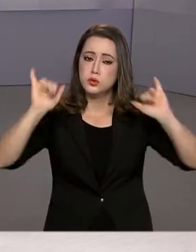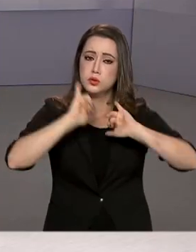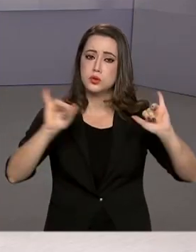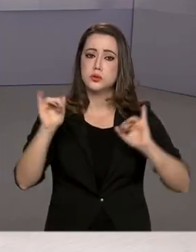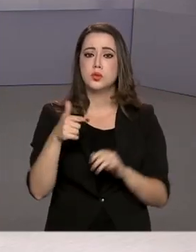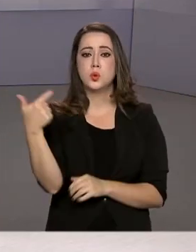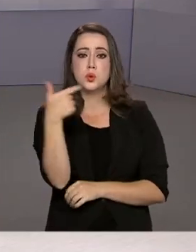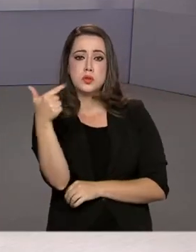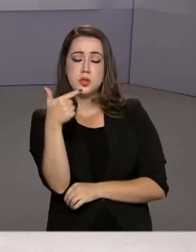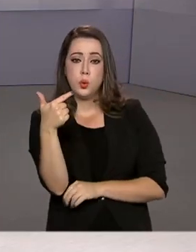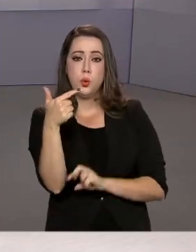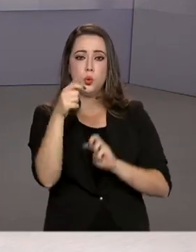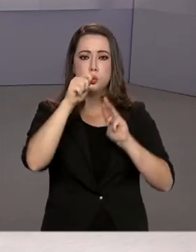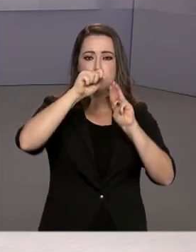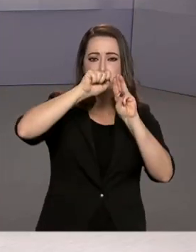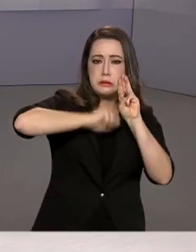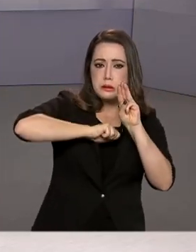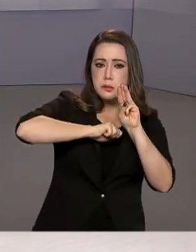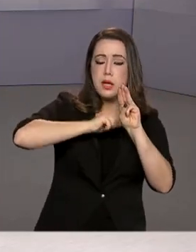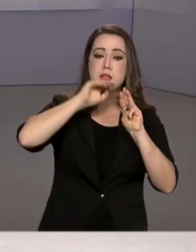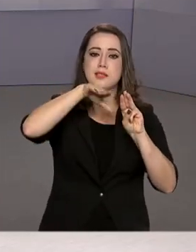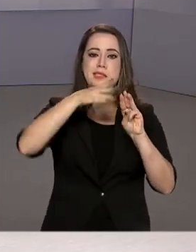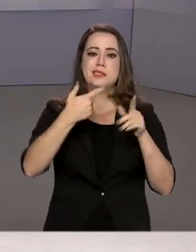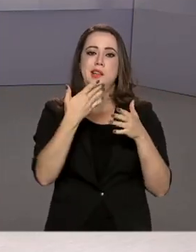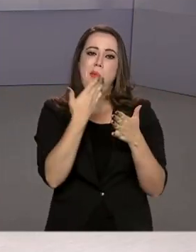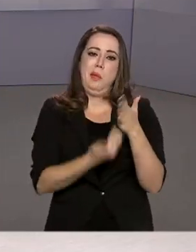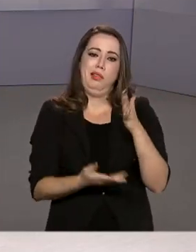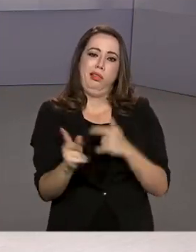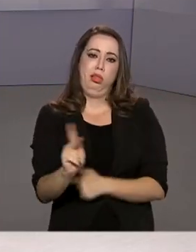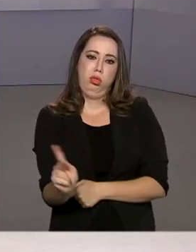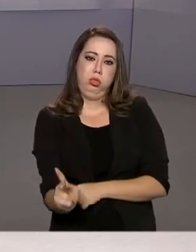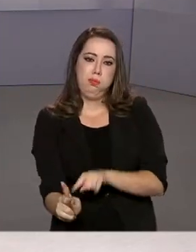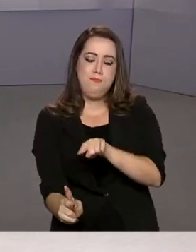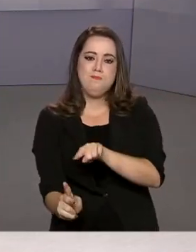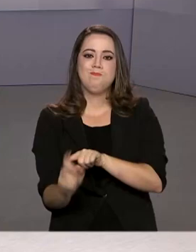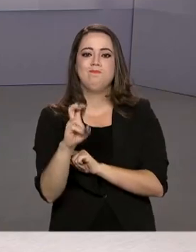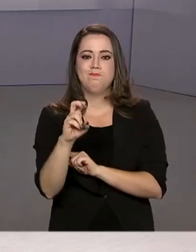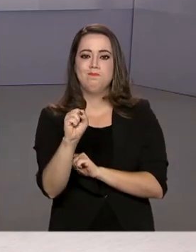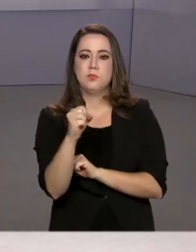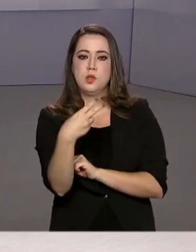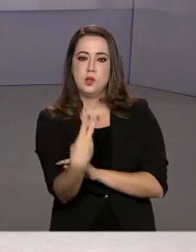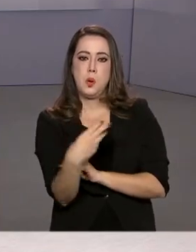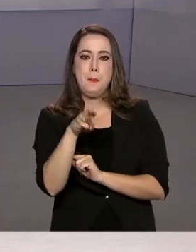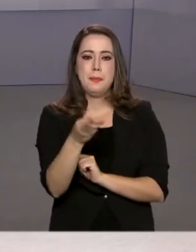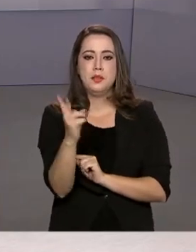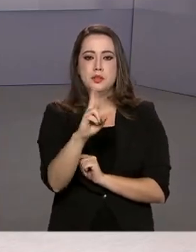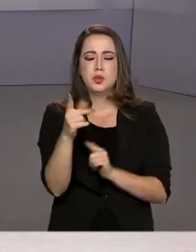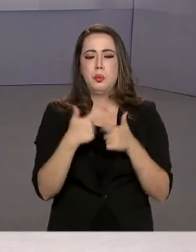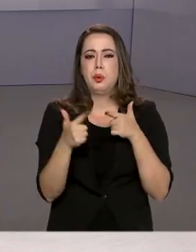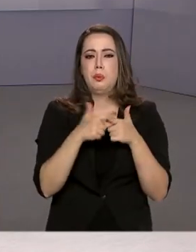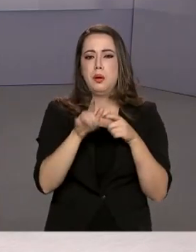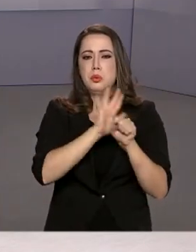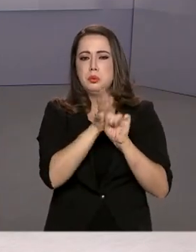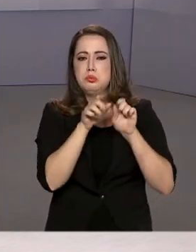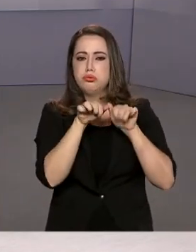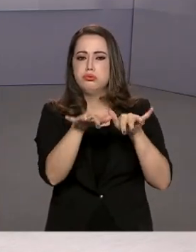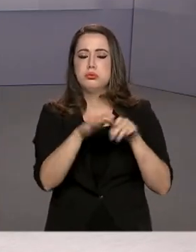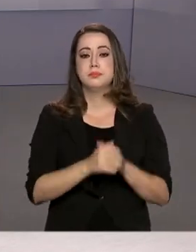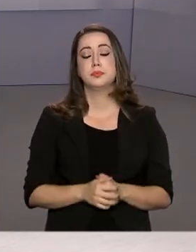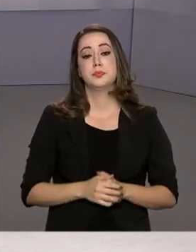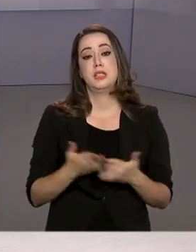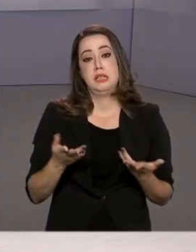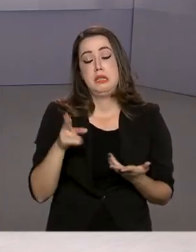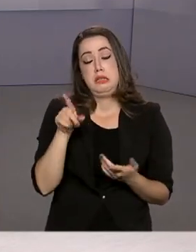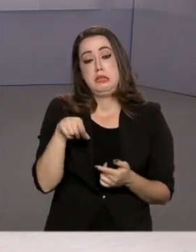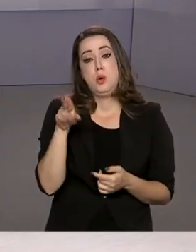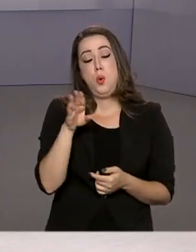trimestre, o banco registrou um prejuízo de 582 milhões de reais por conta da Covid-19. É que